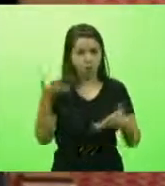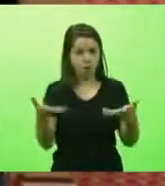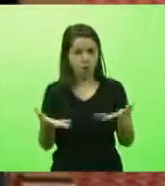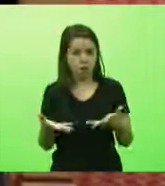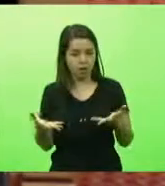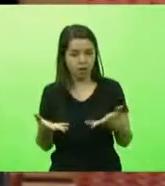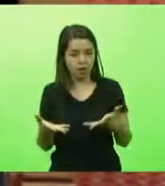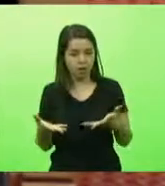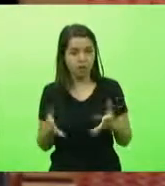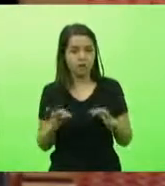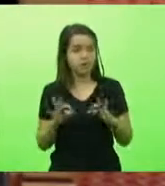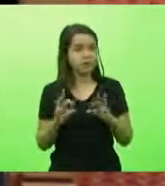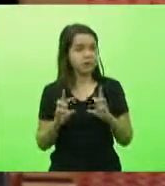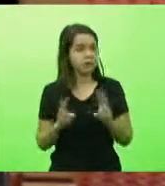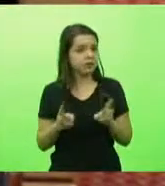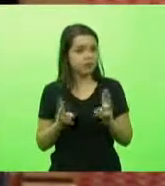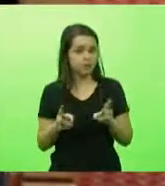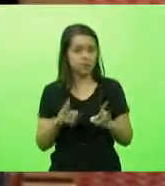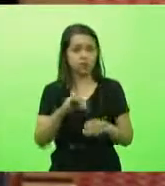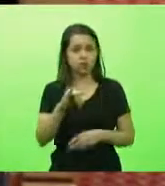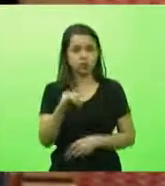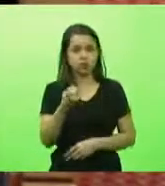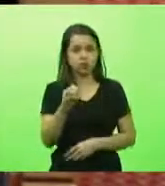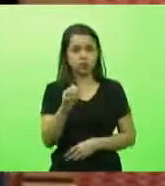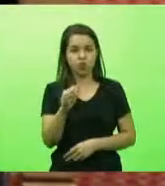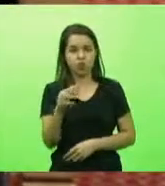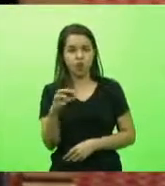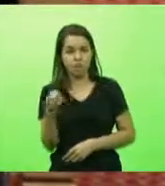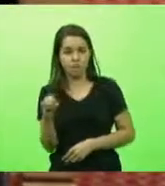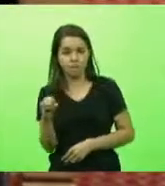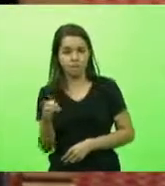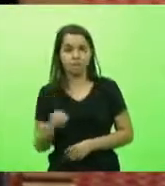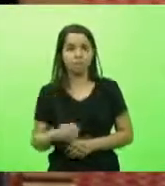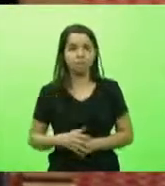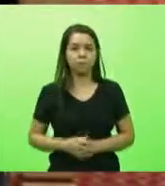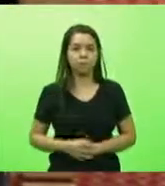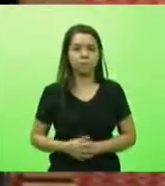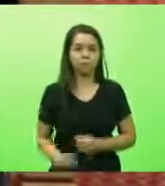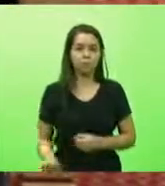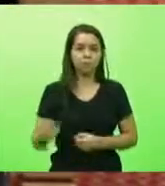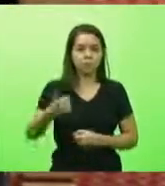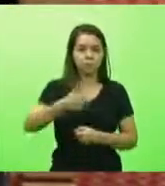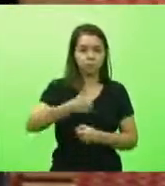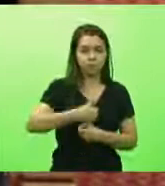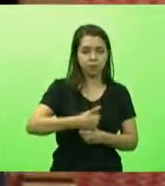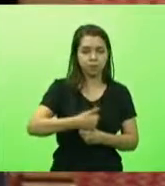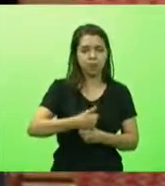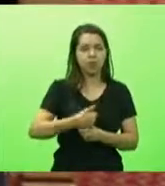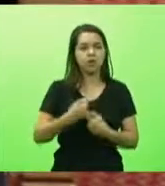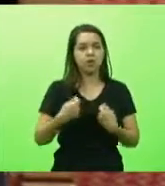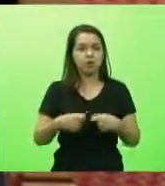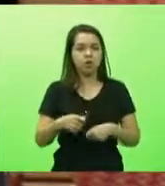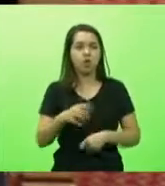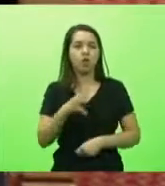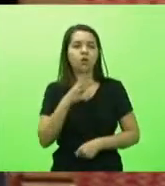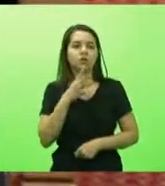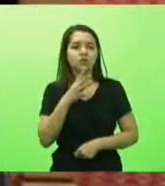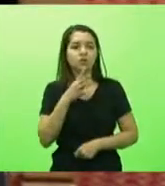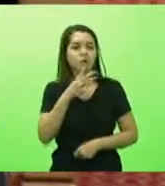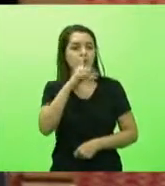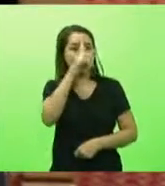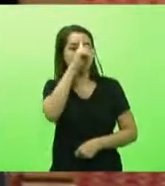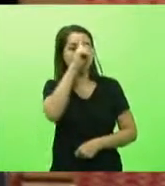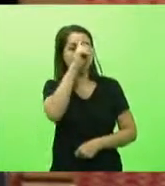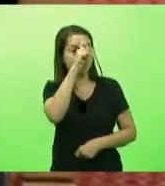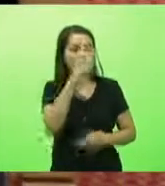todos, o João Paulo Kleino Bingo disse, ele assumiu aqui, tem que conhecer o hospital de Nova